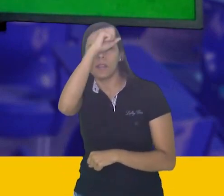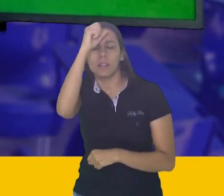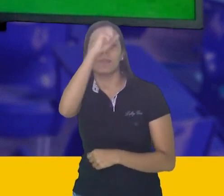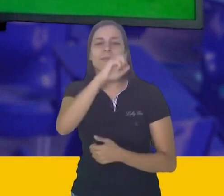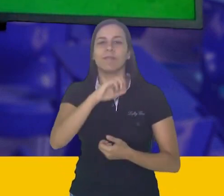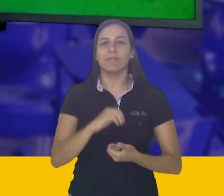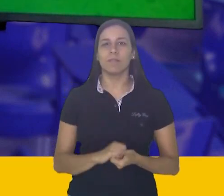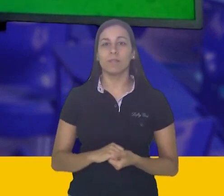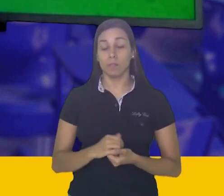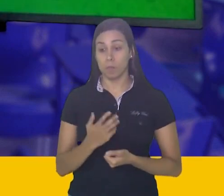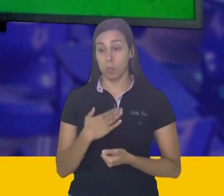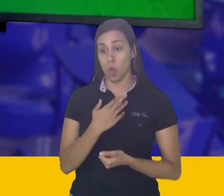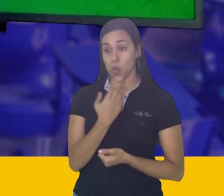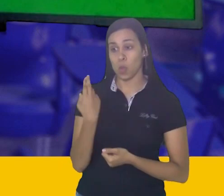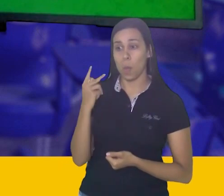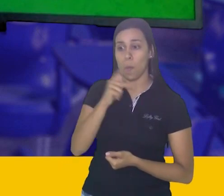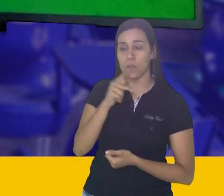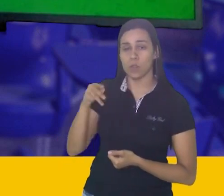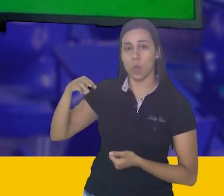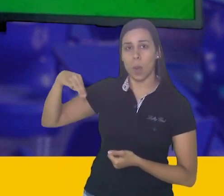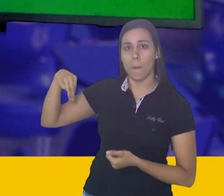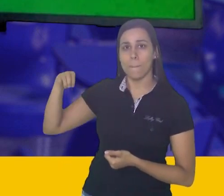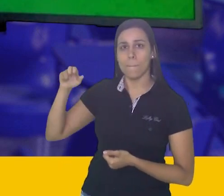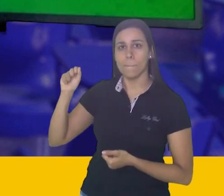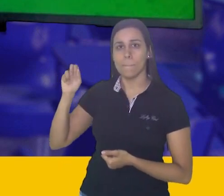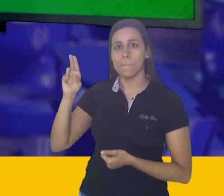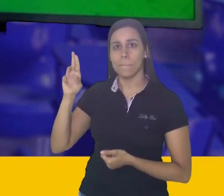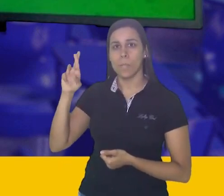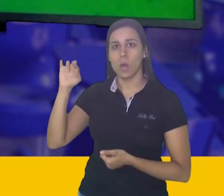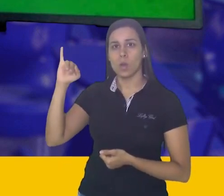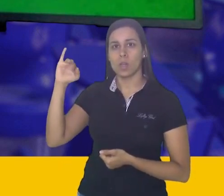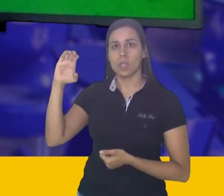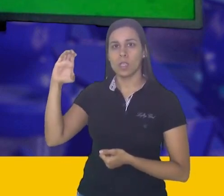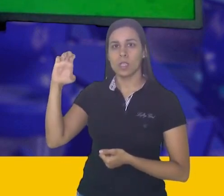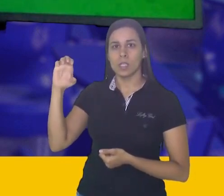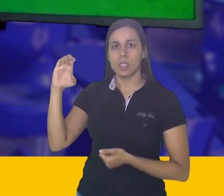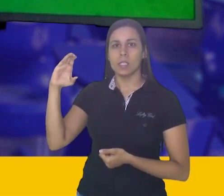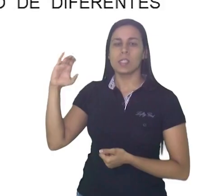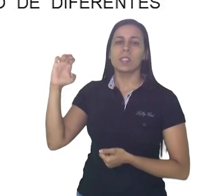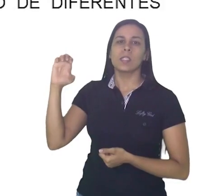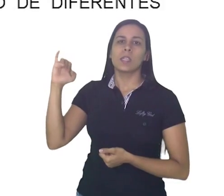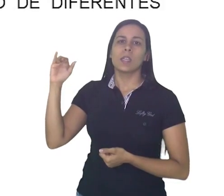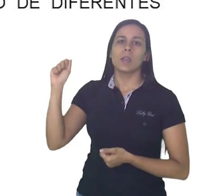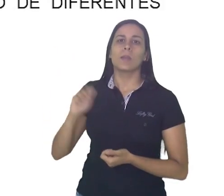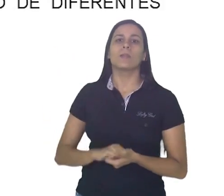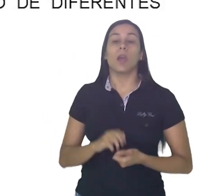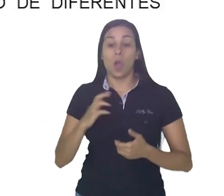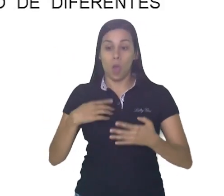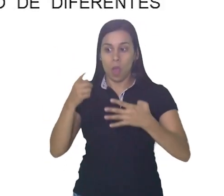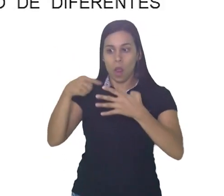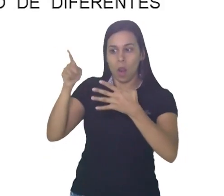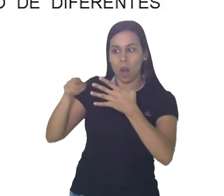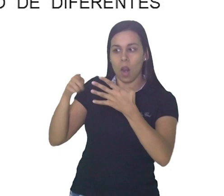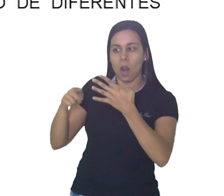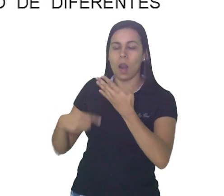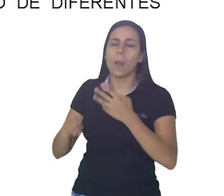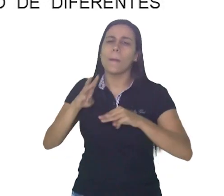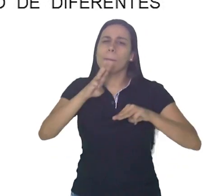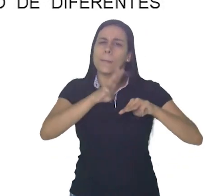distância. Eu sou a professora Mauriceia e a nossa aula de hoje é matemática. Iremos fazer a correção